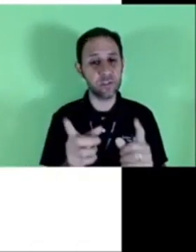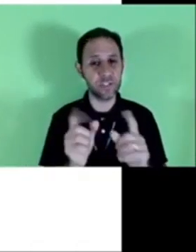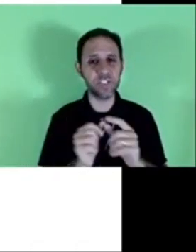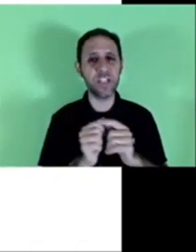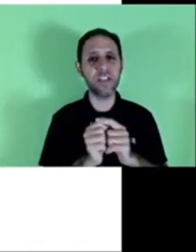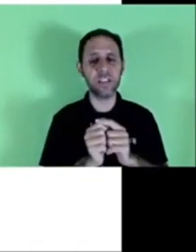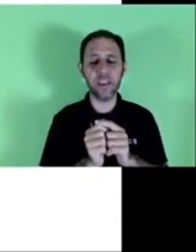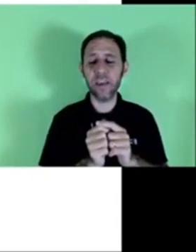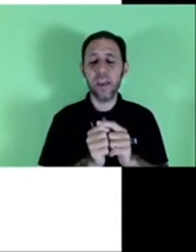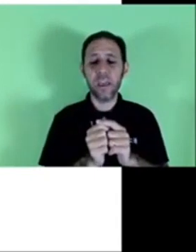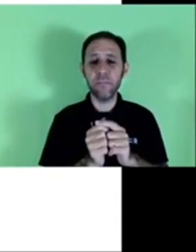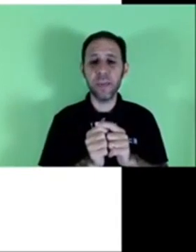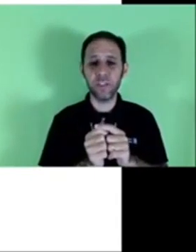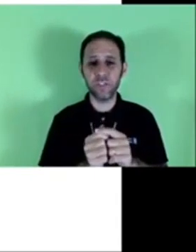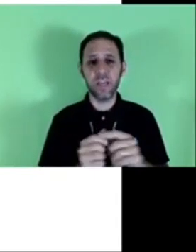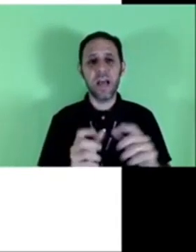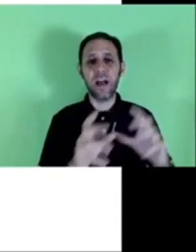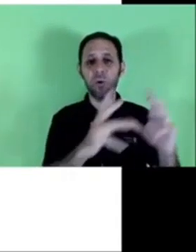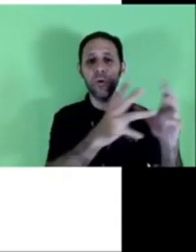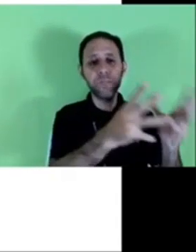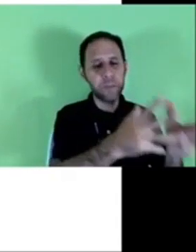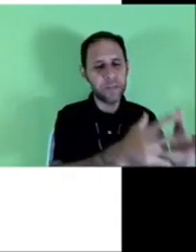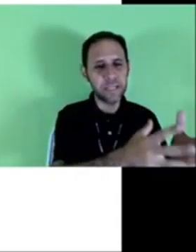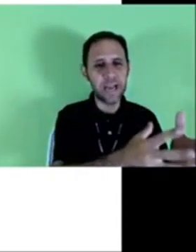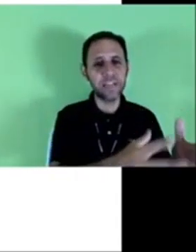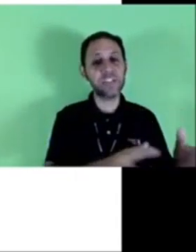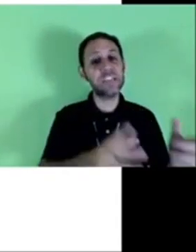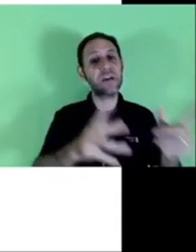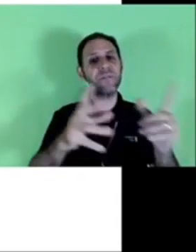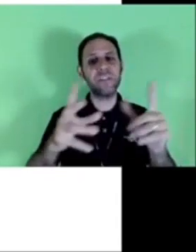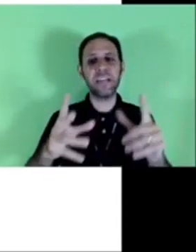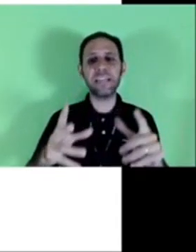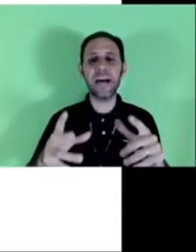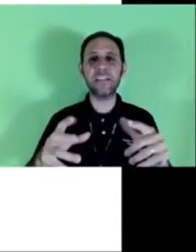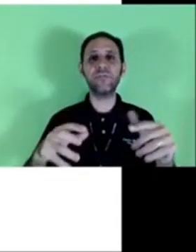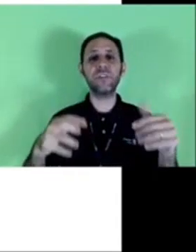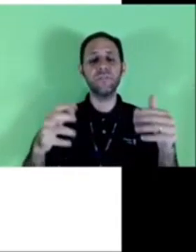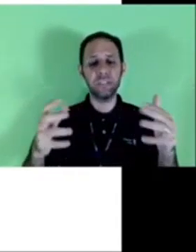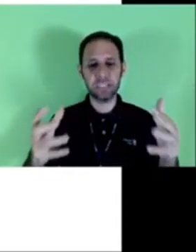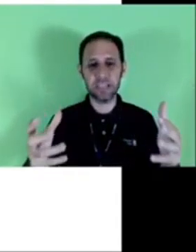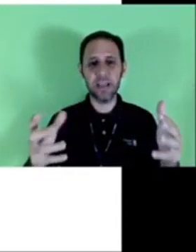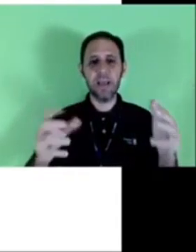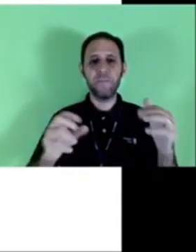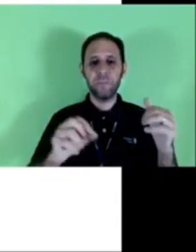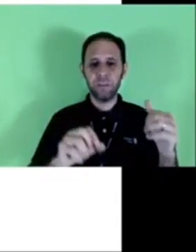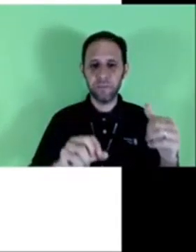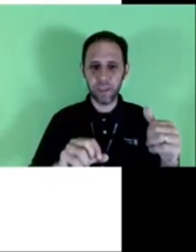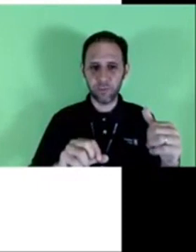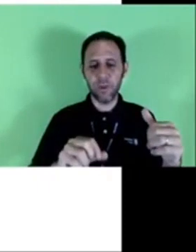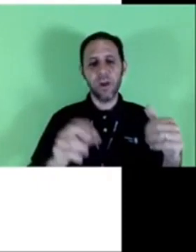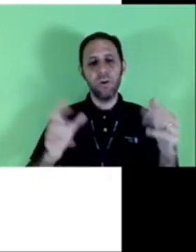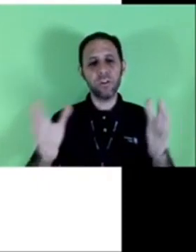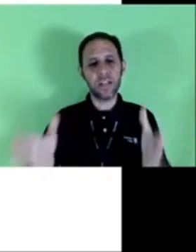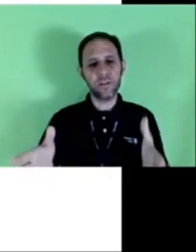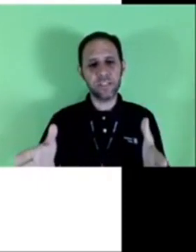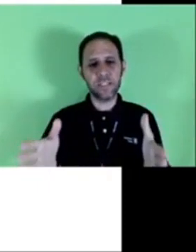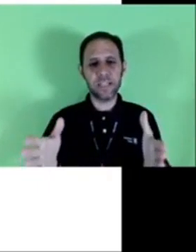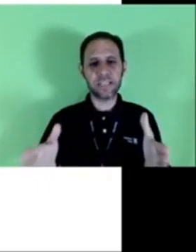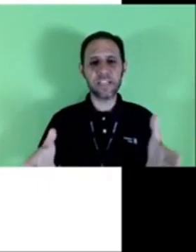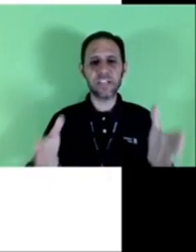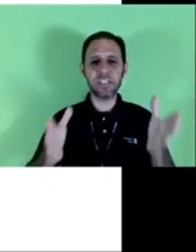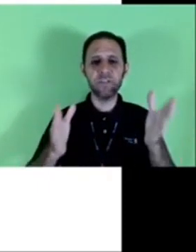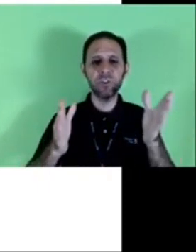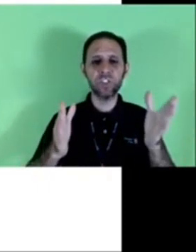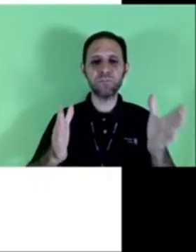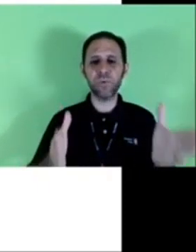Então, isso a gente tem que ter em mente. A confiabilidade e a finalidade do que vai ser feito. Outra coisa